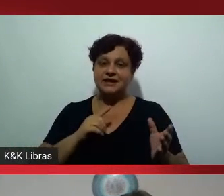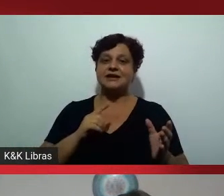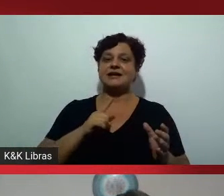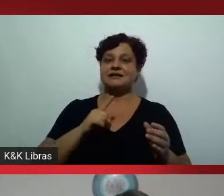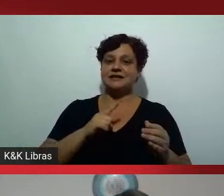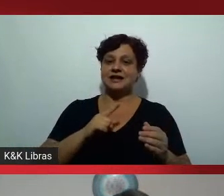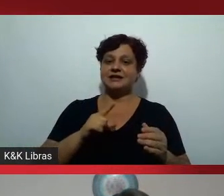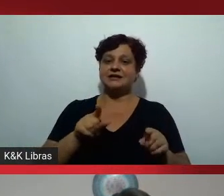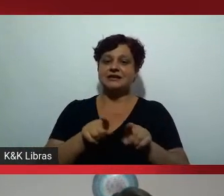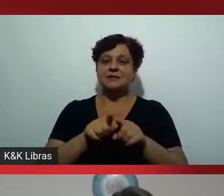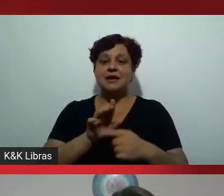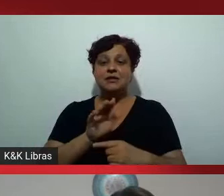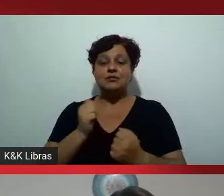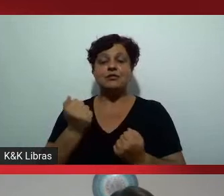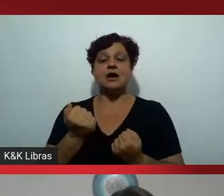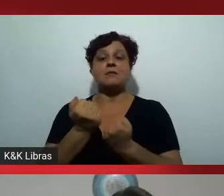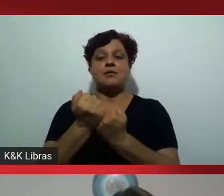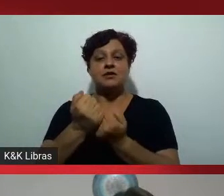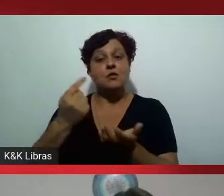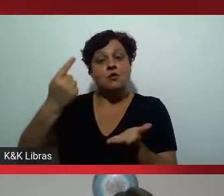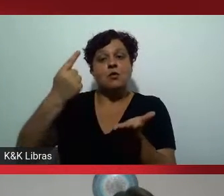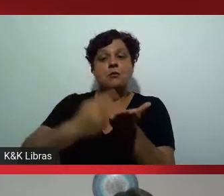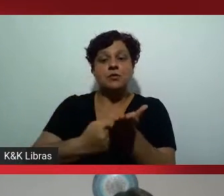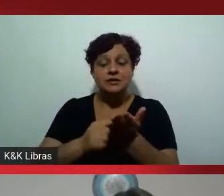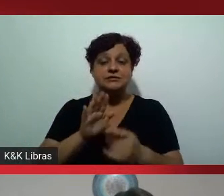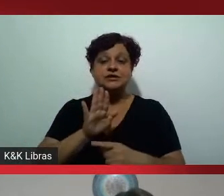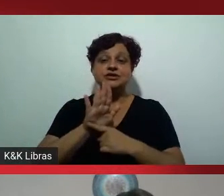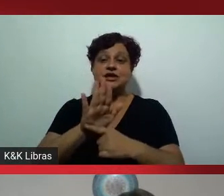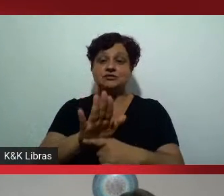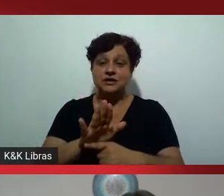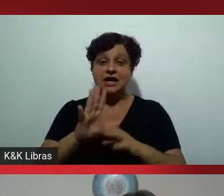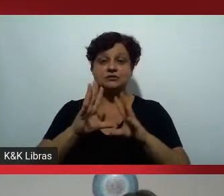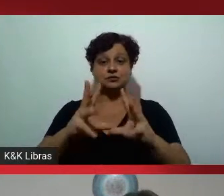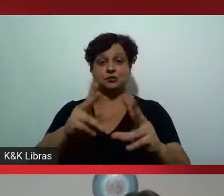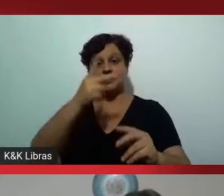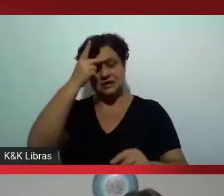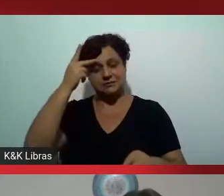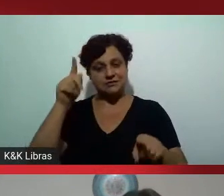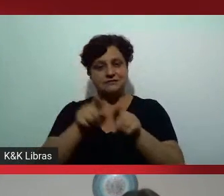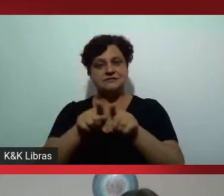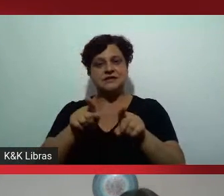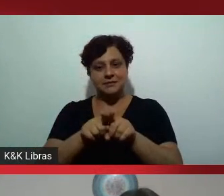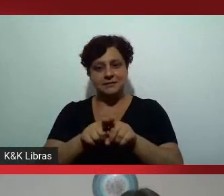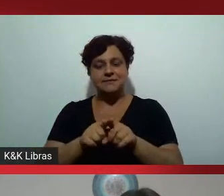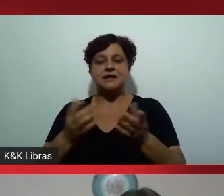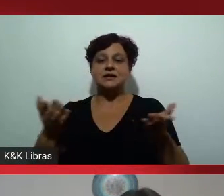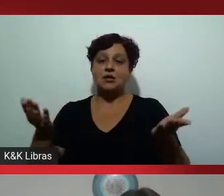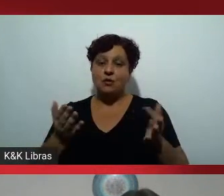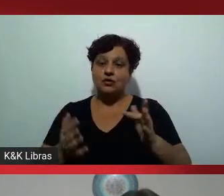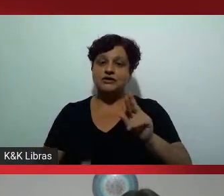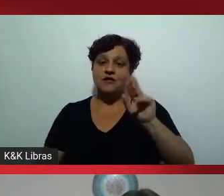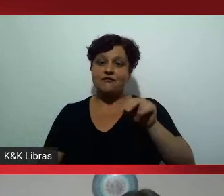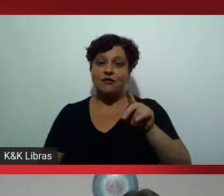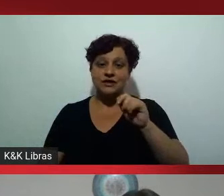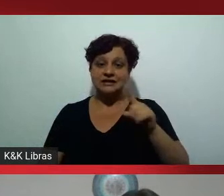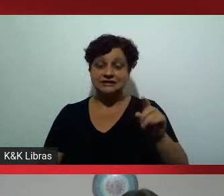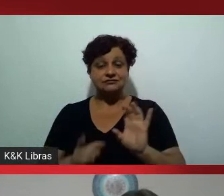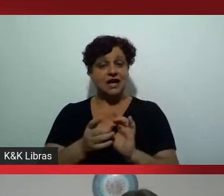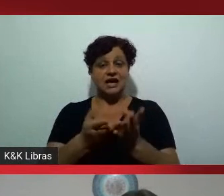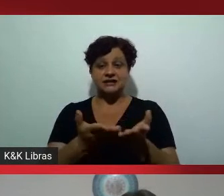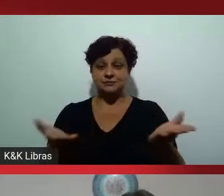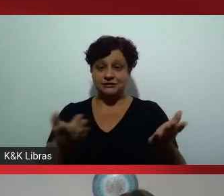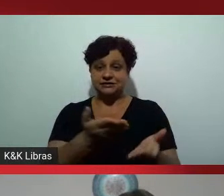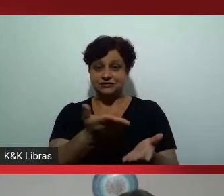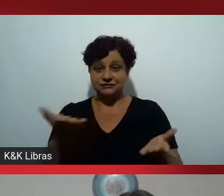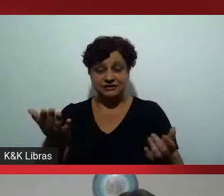pirâmide mas nós estamos assumindo um compromisso de atender a base da pirâmide então coloco a Fundação também à disposição de vocês eu tenho certeza que